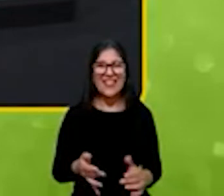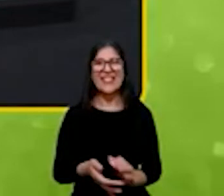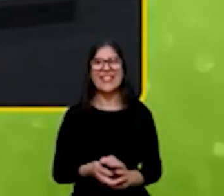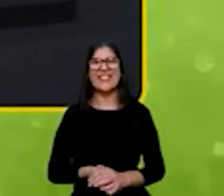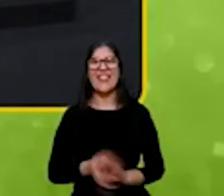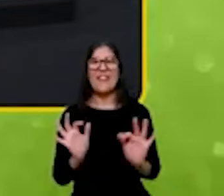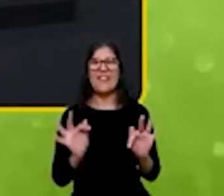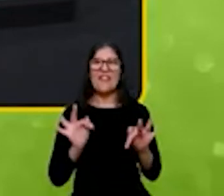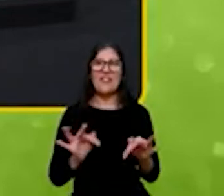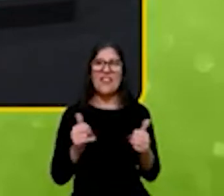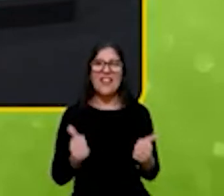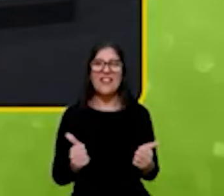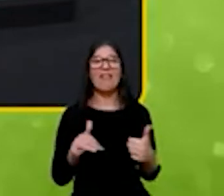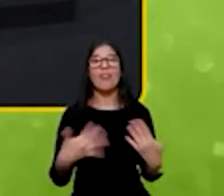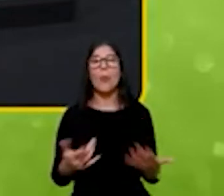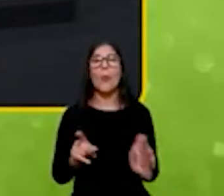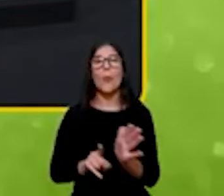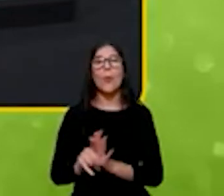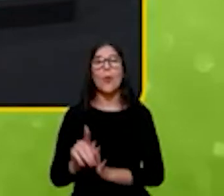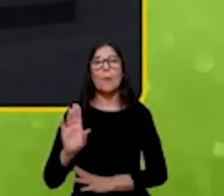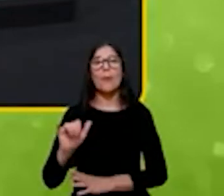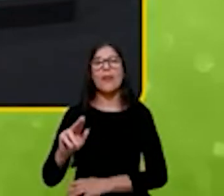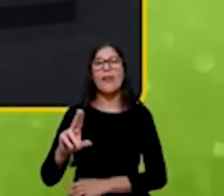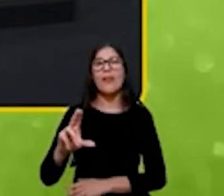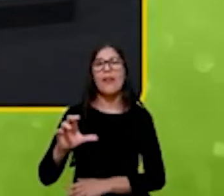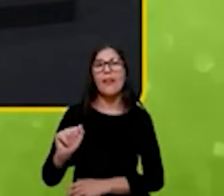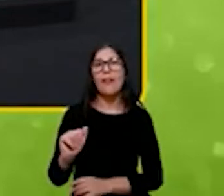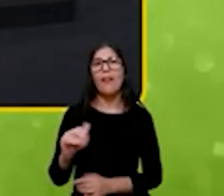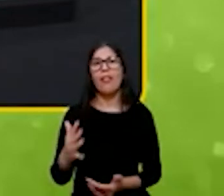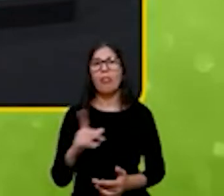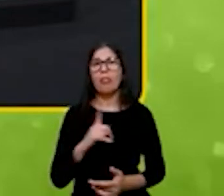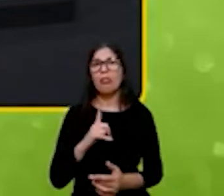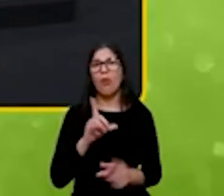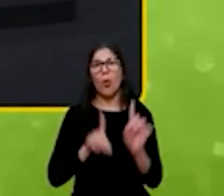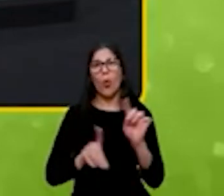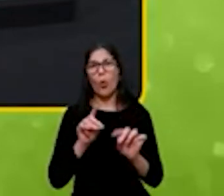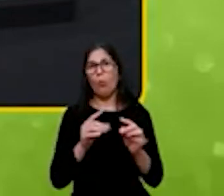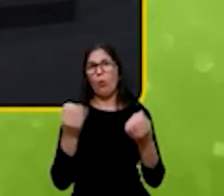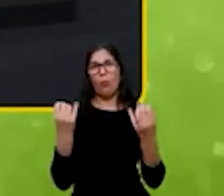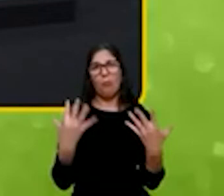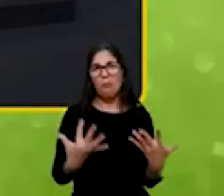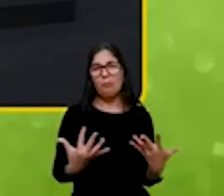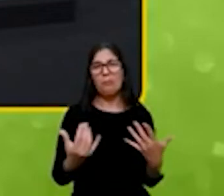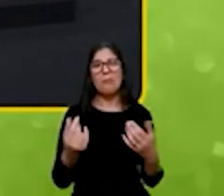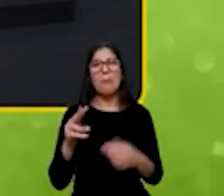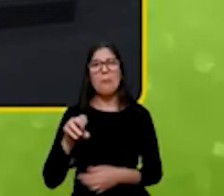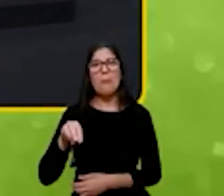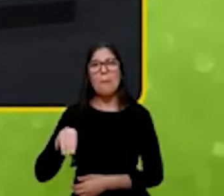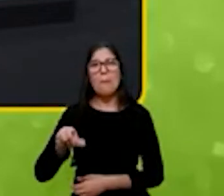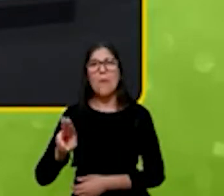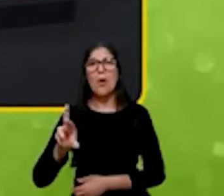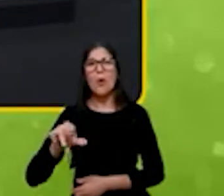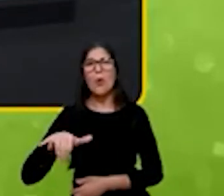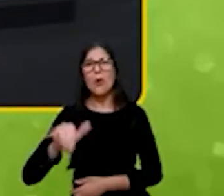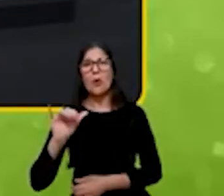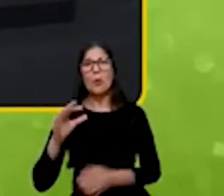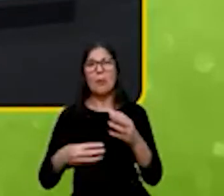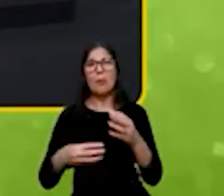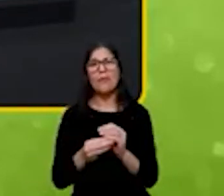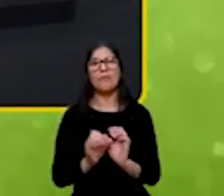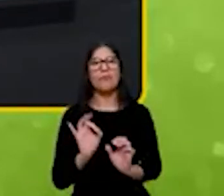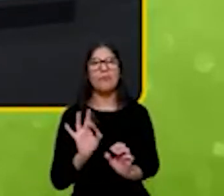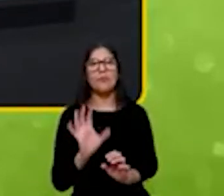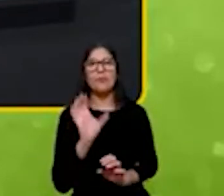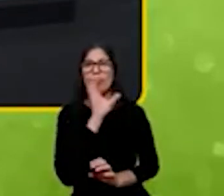vou perguntar para a Bianca alguma consideração Mauri você quer complementar alguma coisa eu só queria complementar para